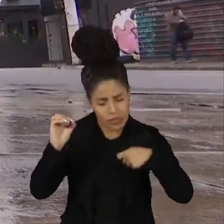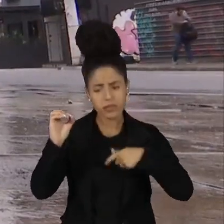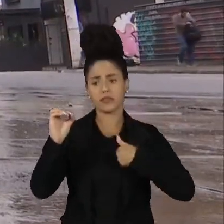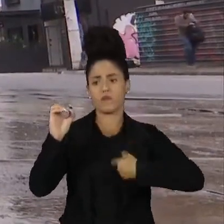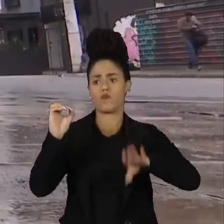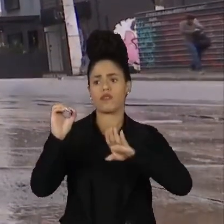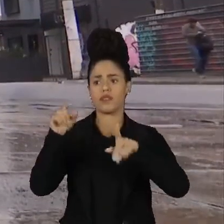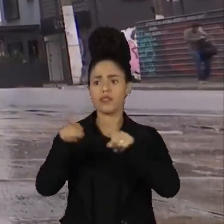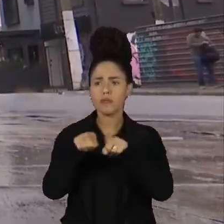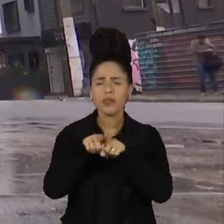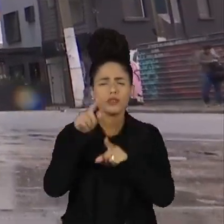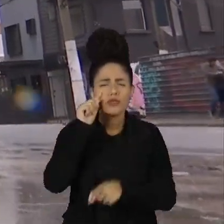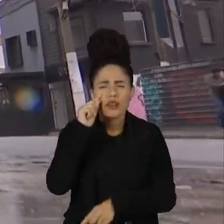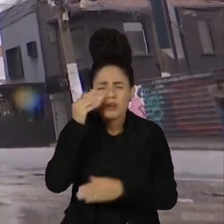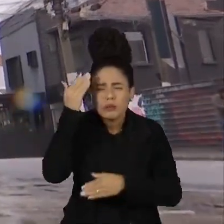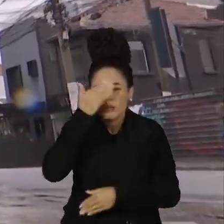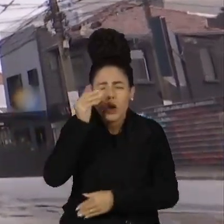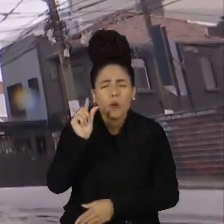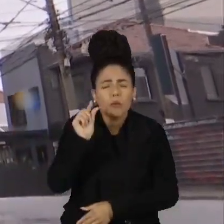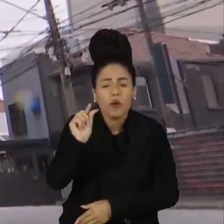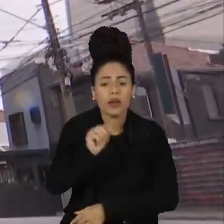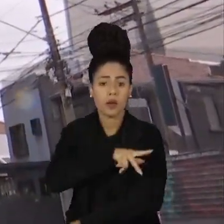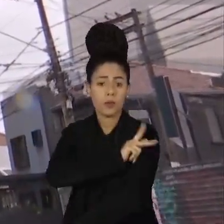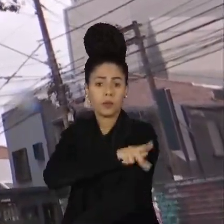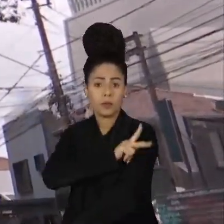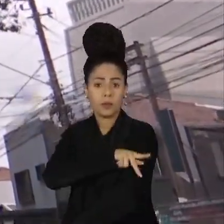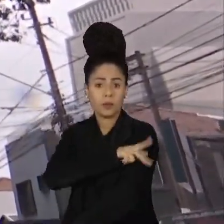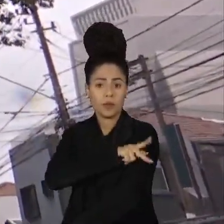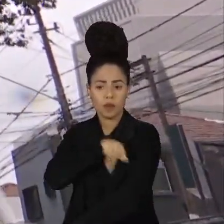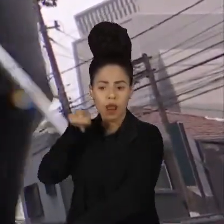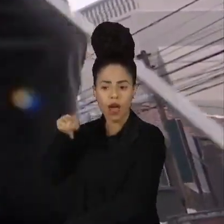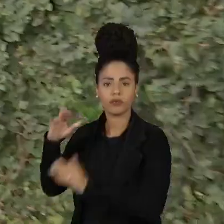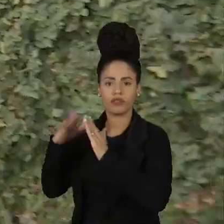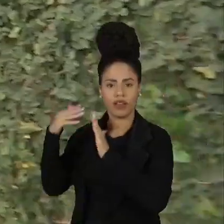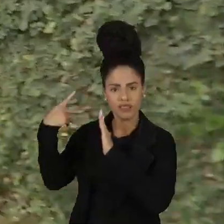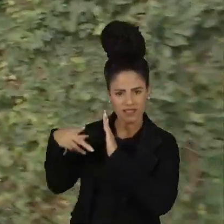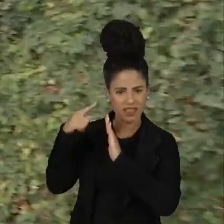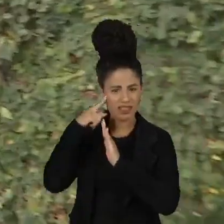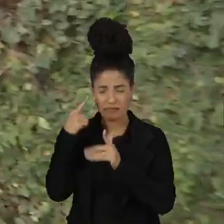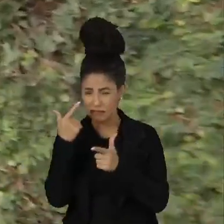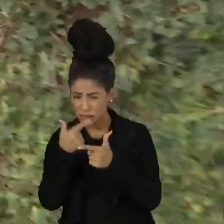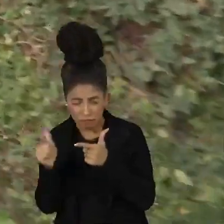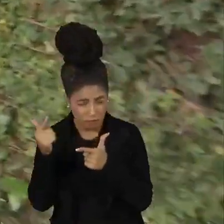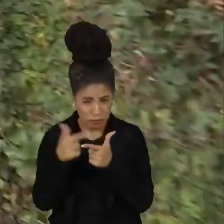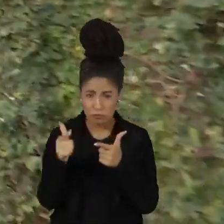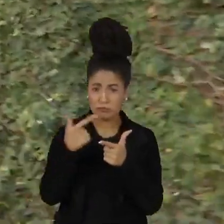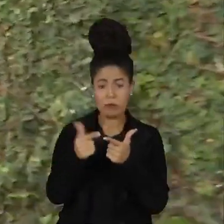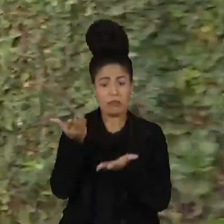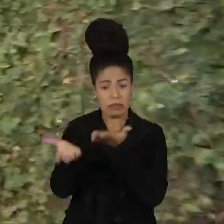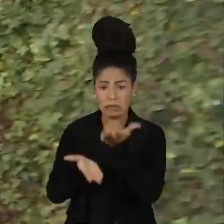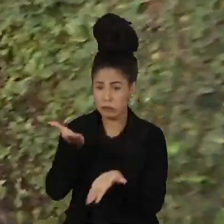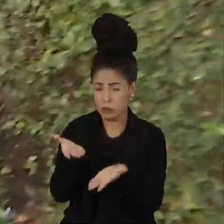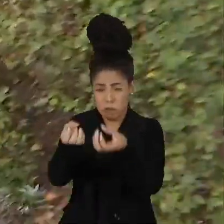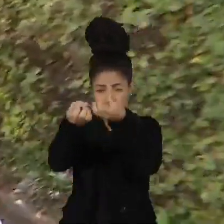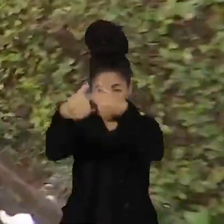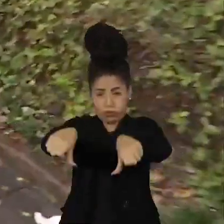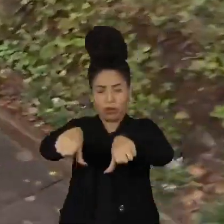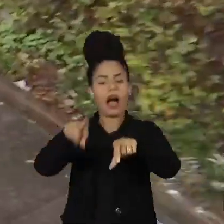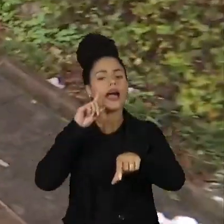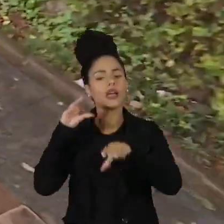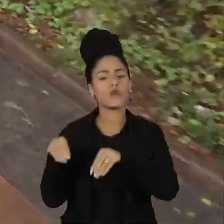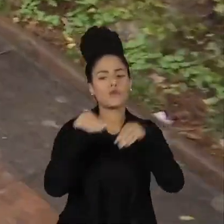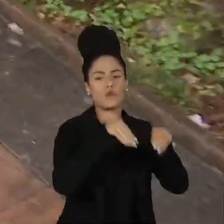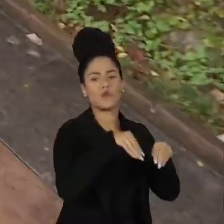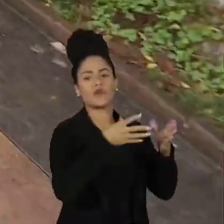pouquinho que a enxerga me ajuda. Só que no Piauí, sua terra natal, o tratamento é escasso. Por isso, ele se mudou para Grande São Paulo em